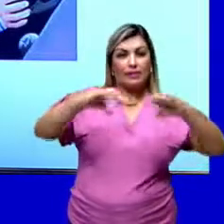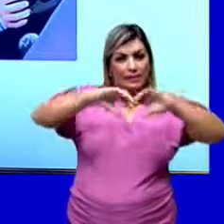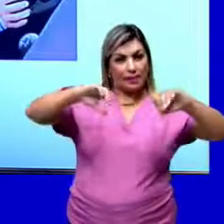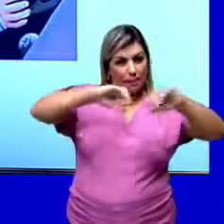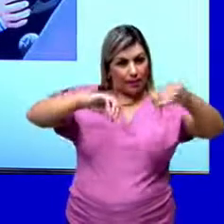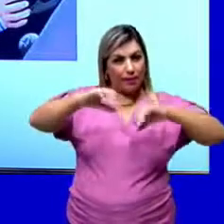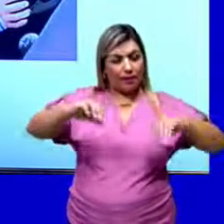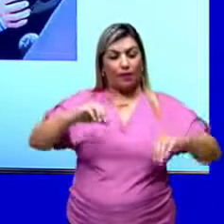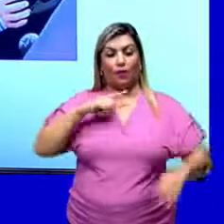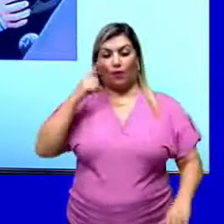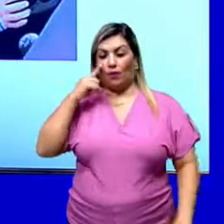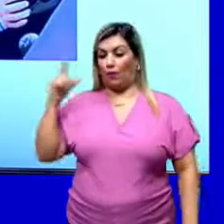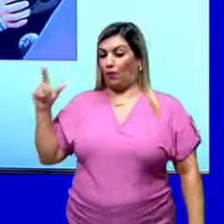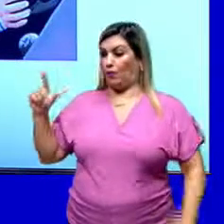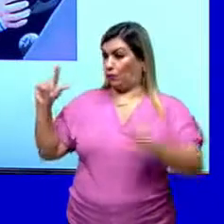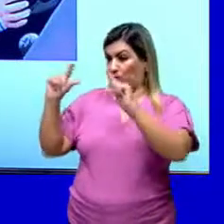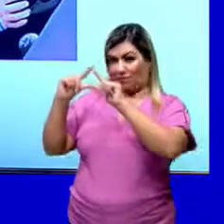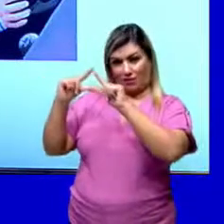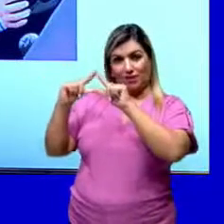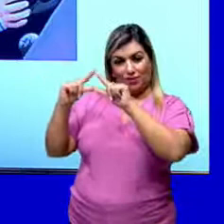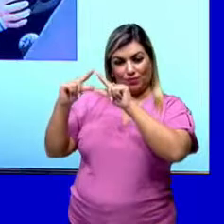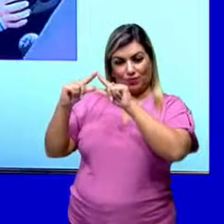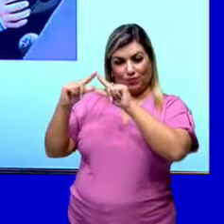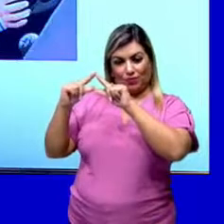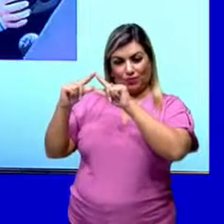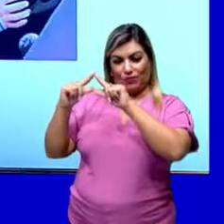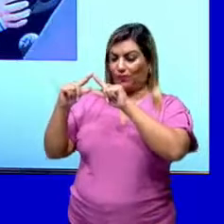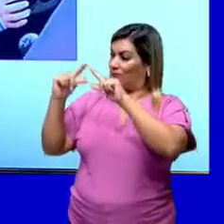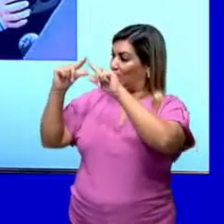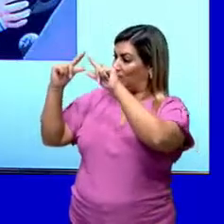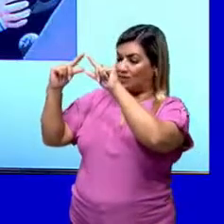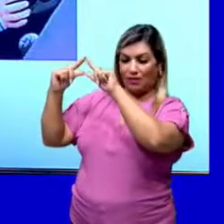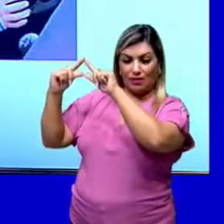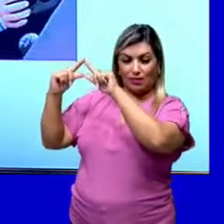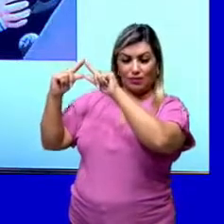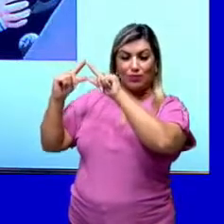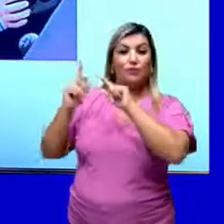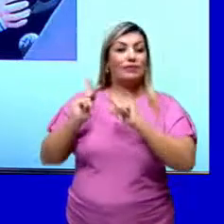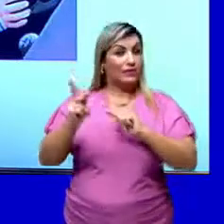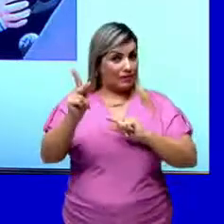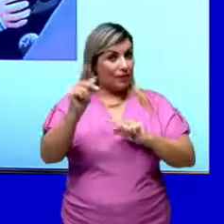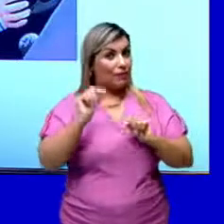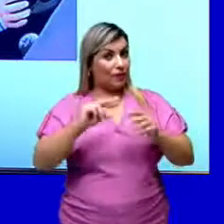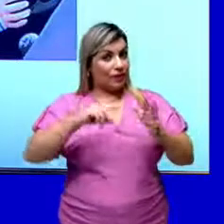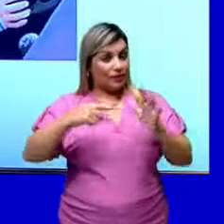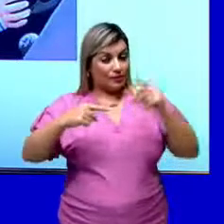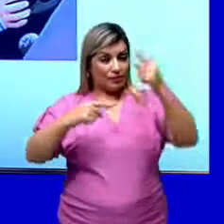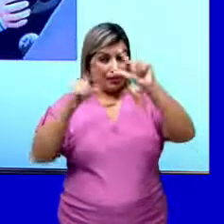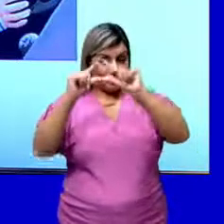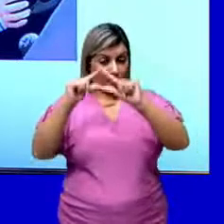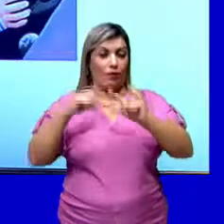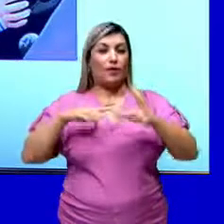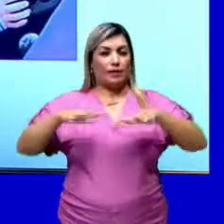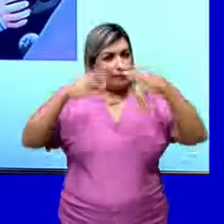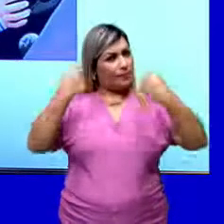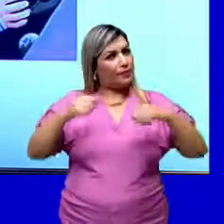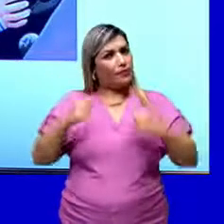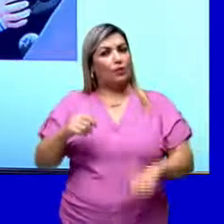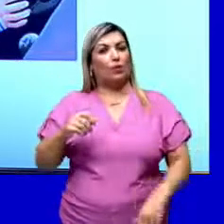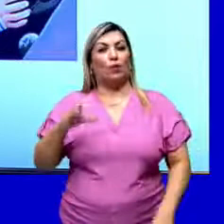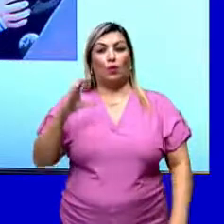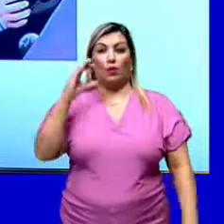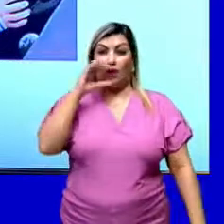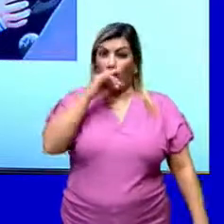toda vez que aparecer um triangulozinho em cima dessa setinha, significa que essa reação precisou de